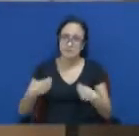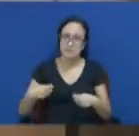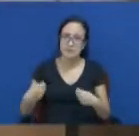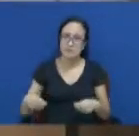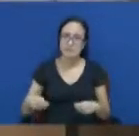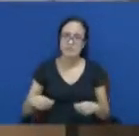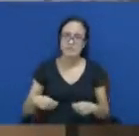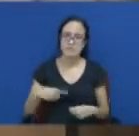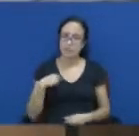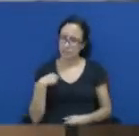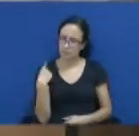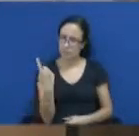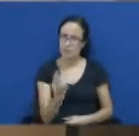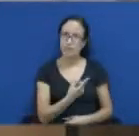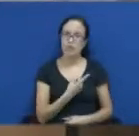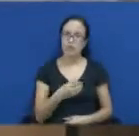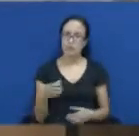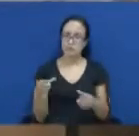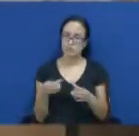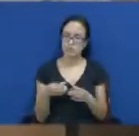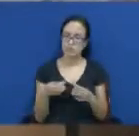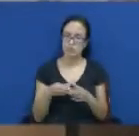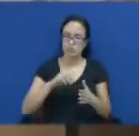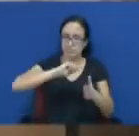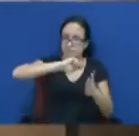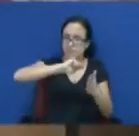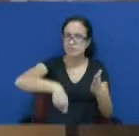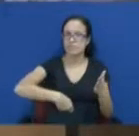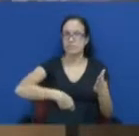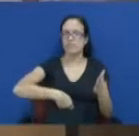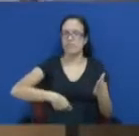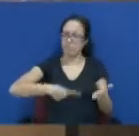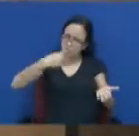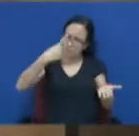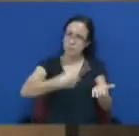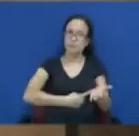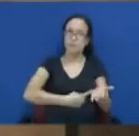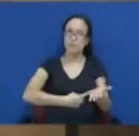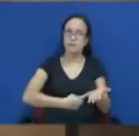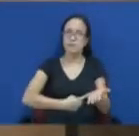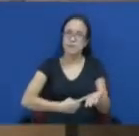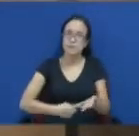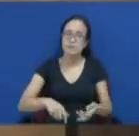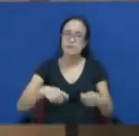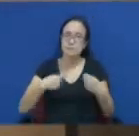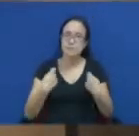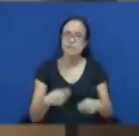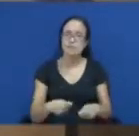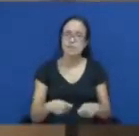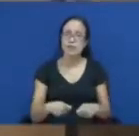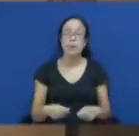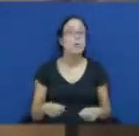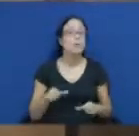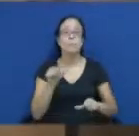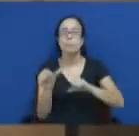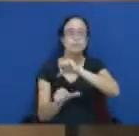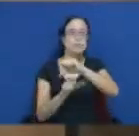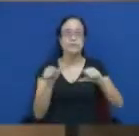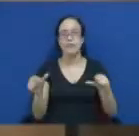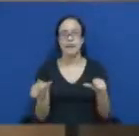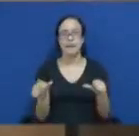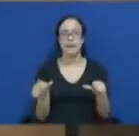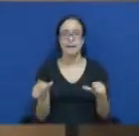de um grupo de cidades cuja a administração assinou esse compromisso e o que está valendo, o que está mudando, qual a diferença efetiva